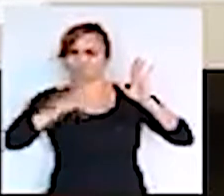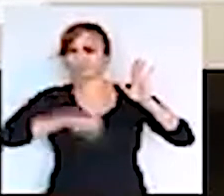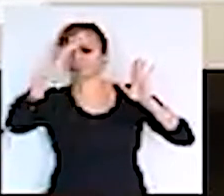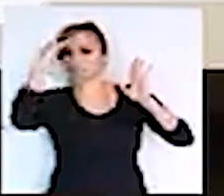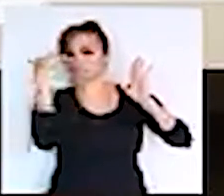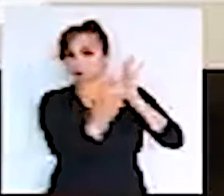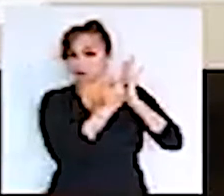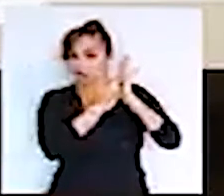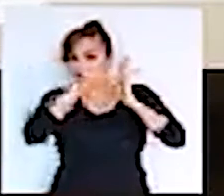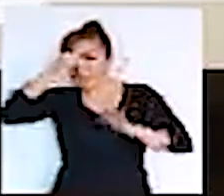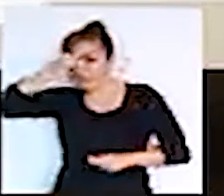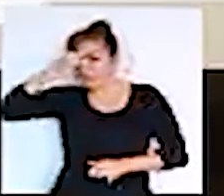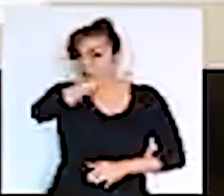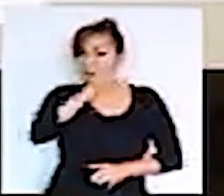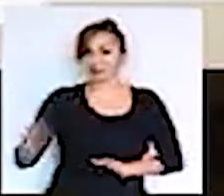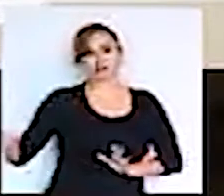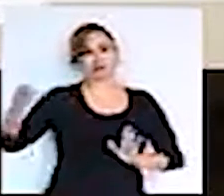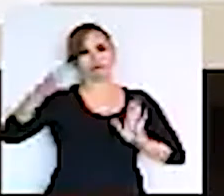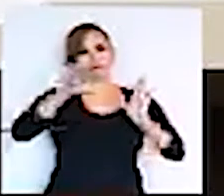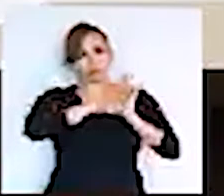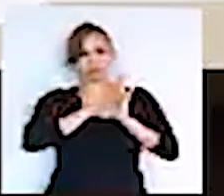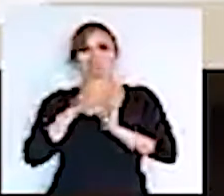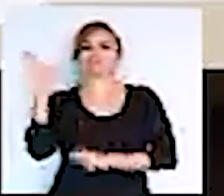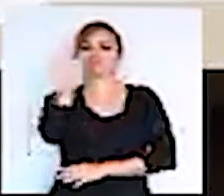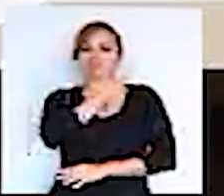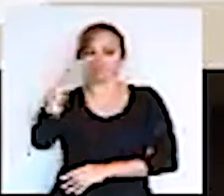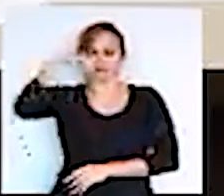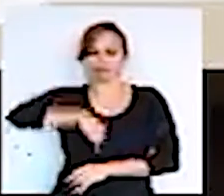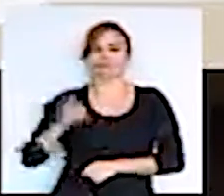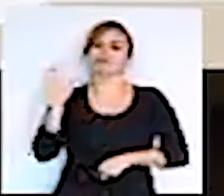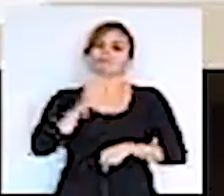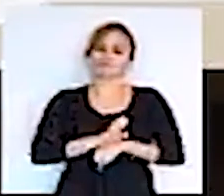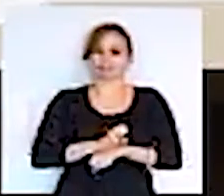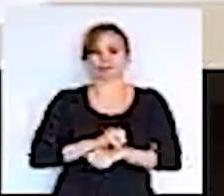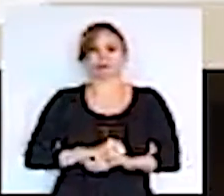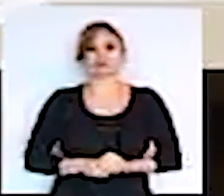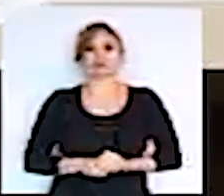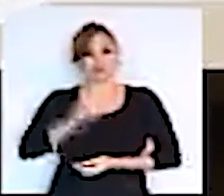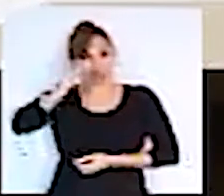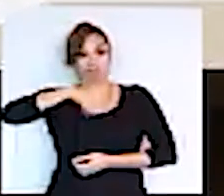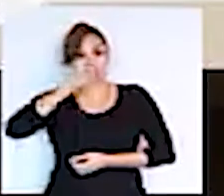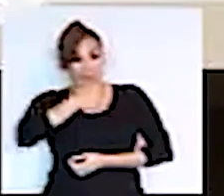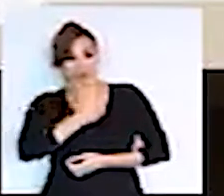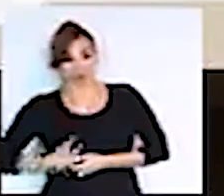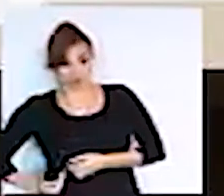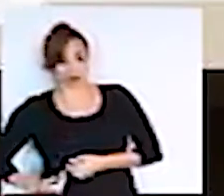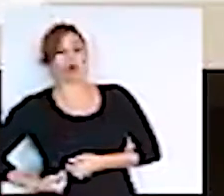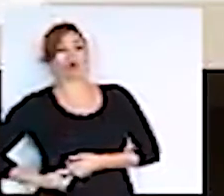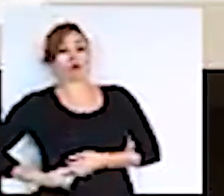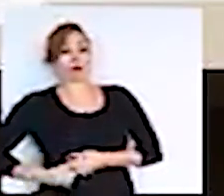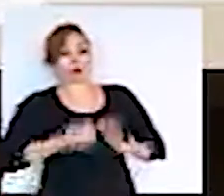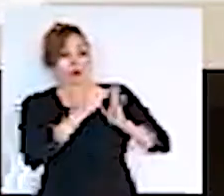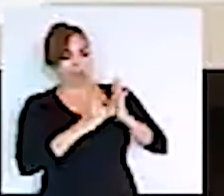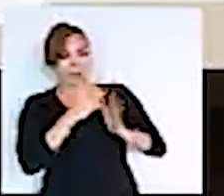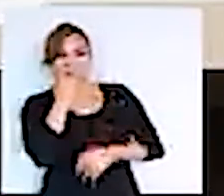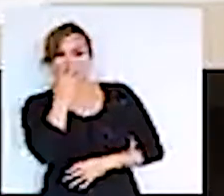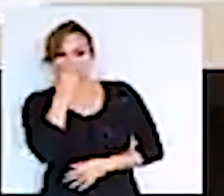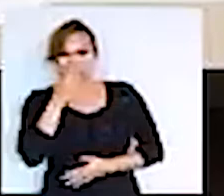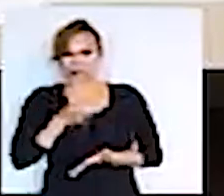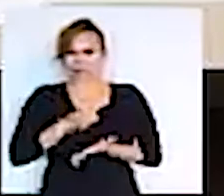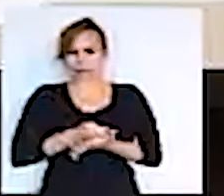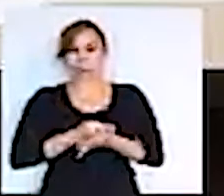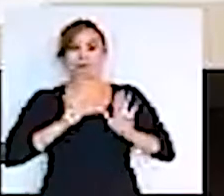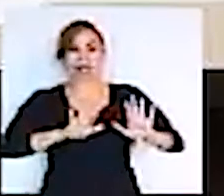para impedir que esse mal chegue ao nosso estado. É isso aí, governador. O decreto pode parecer um pouco rígido, mas são